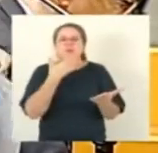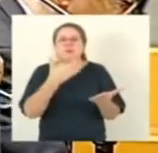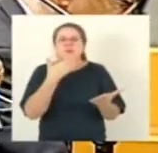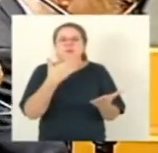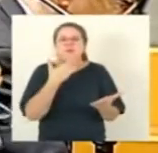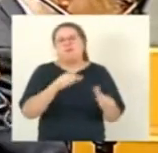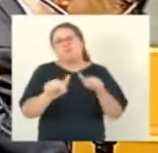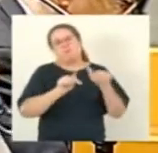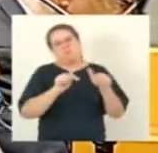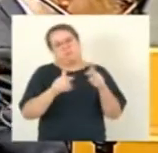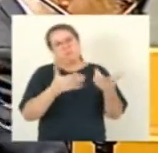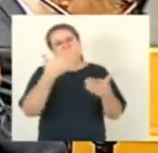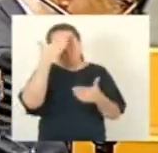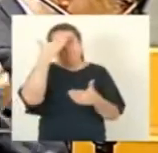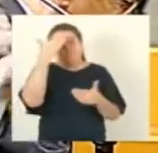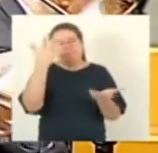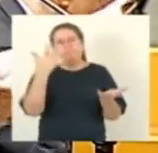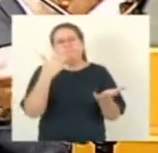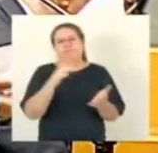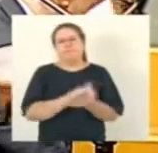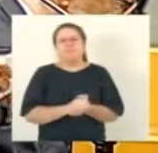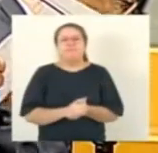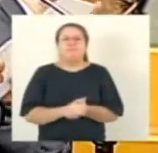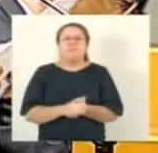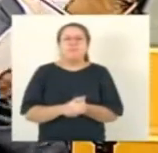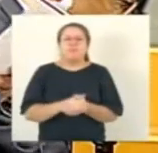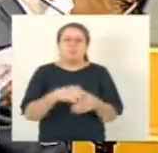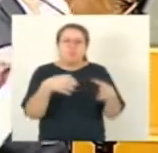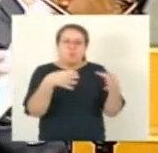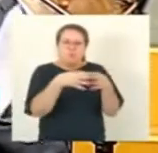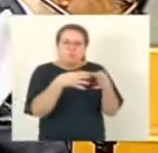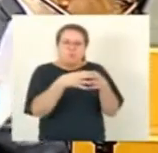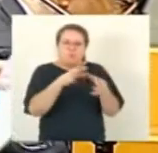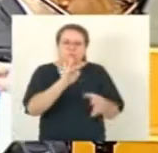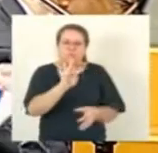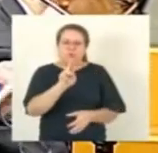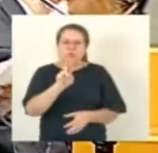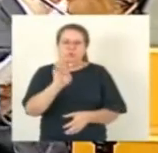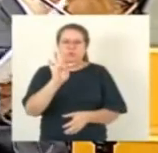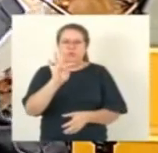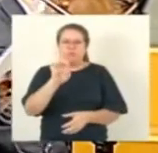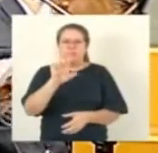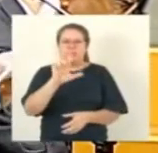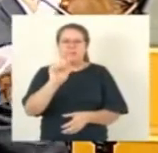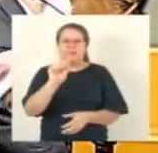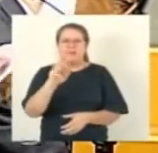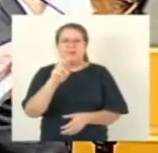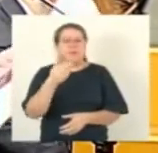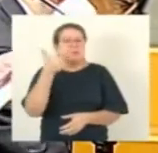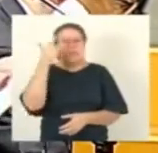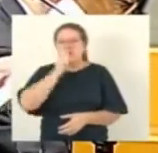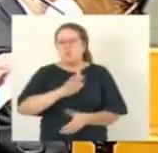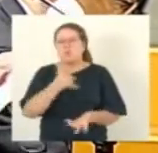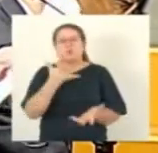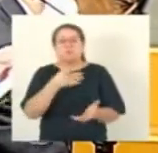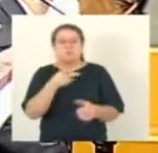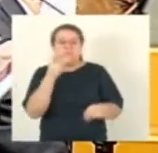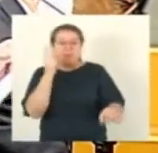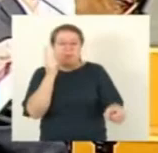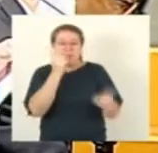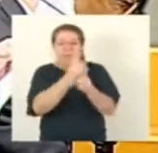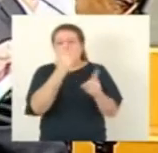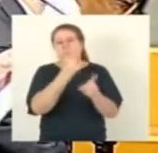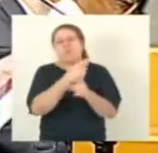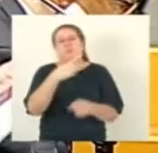Nessa denúncia que nós recebemos, o Conselho Tutelar foi informado, não conseguiu localizar o padrasto da criança e o